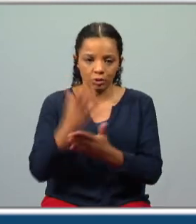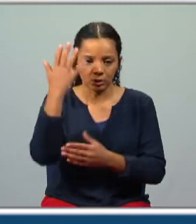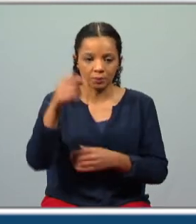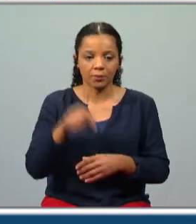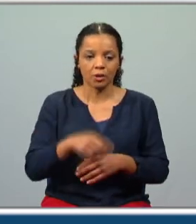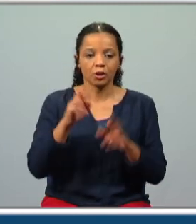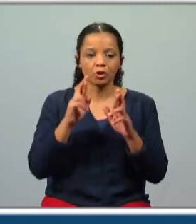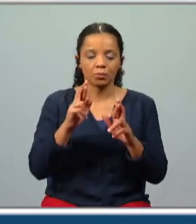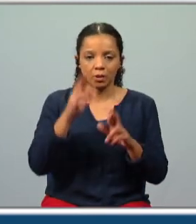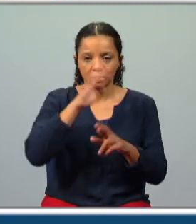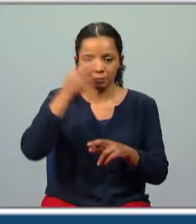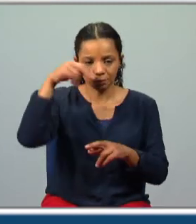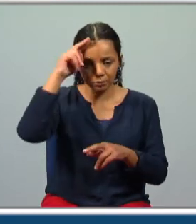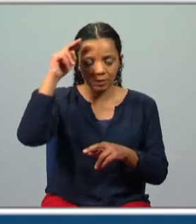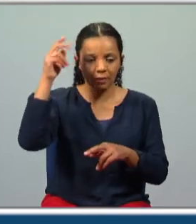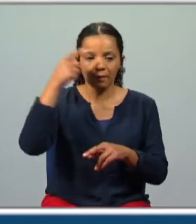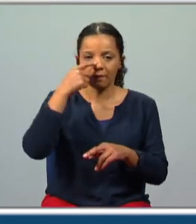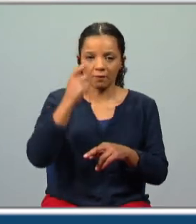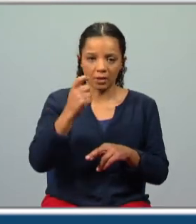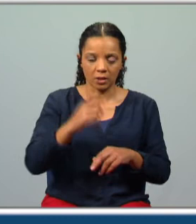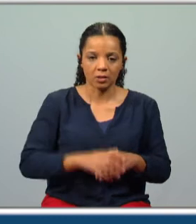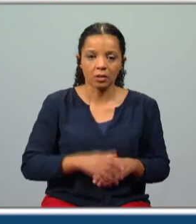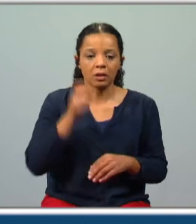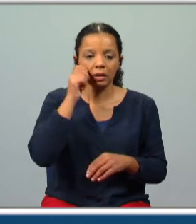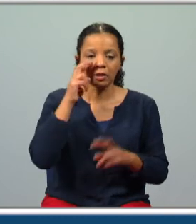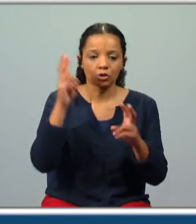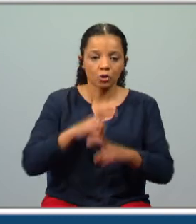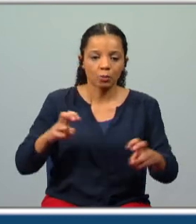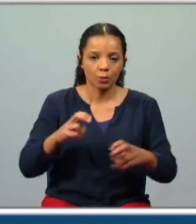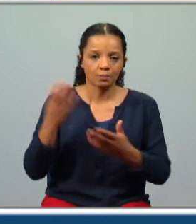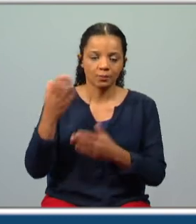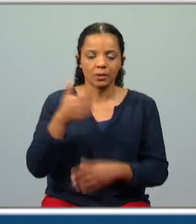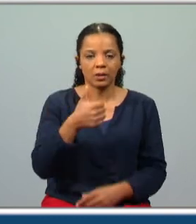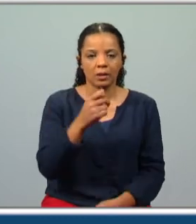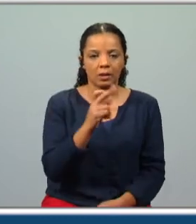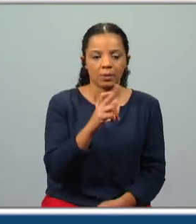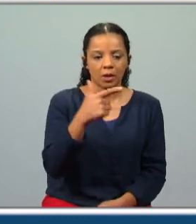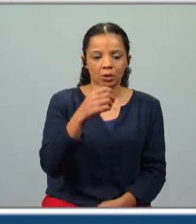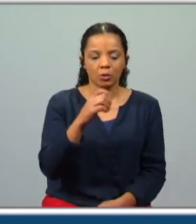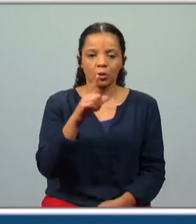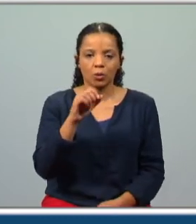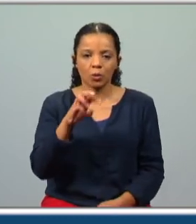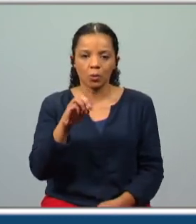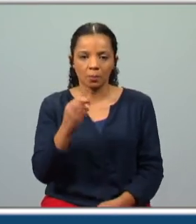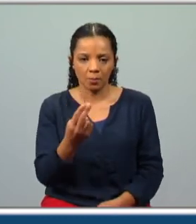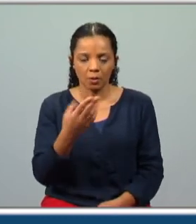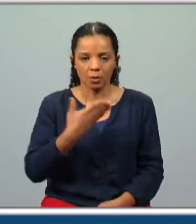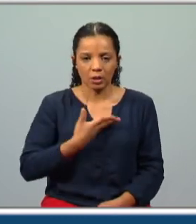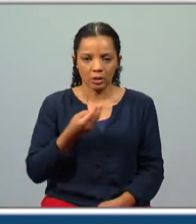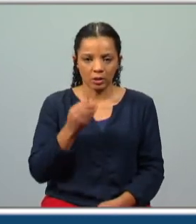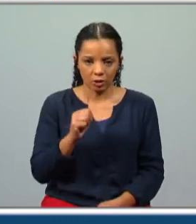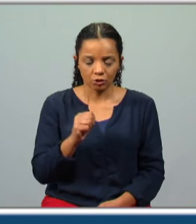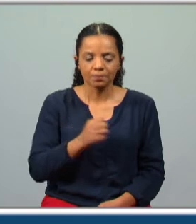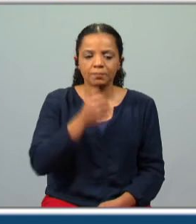engano quem me descobriu sou uma vingança quem me descobriu Bartolomeu Dias e o sofrimento será tal